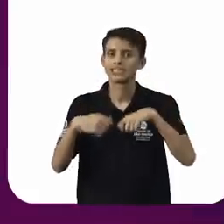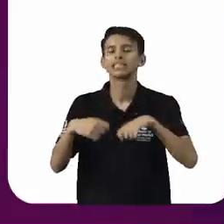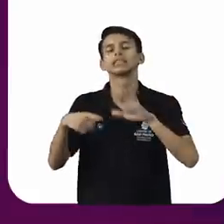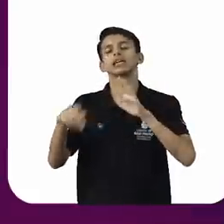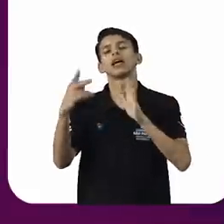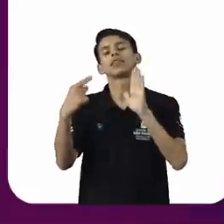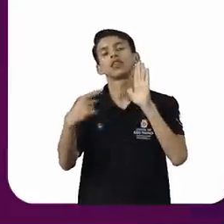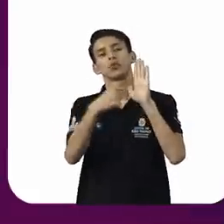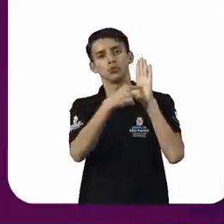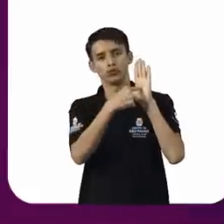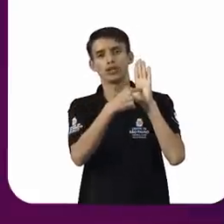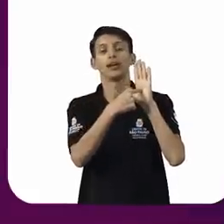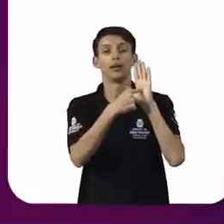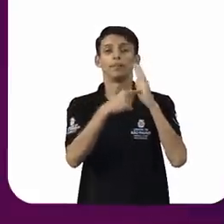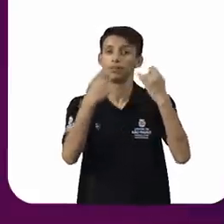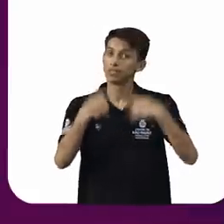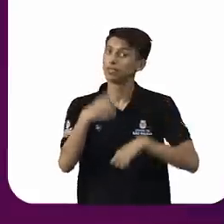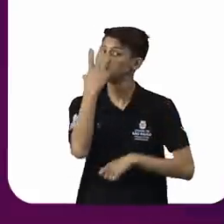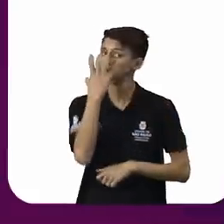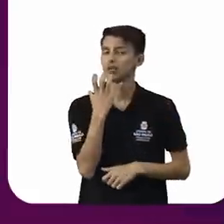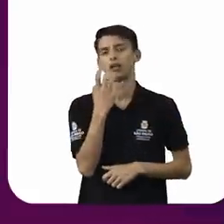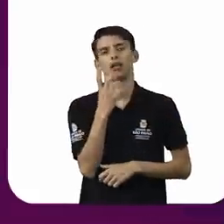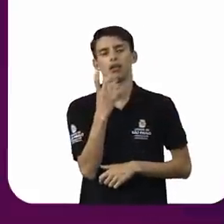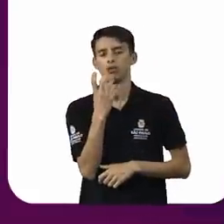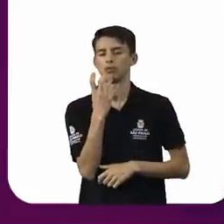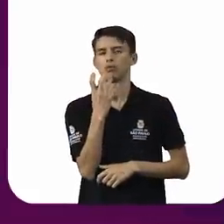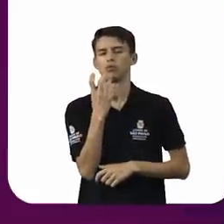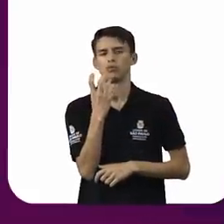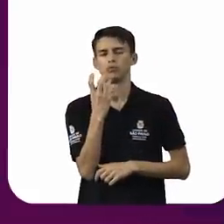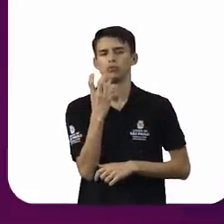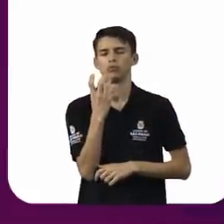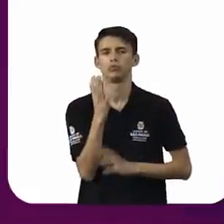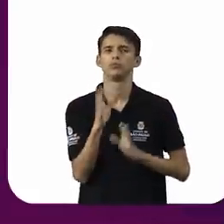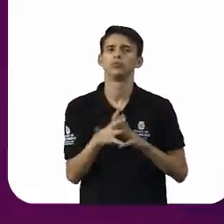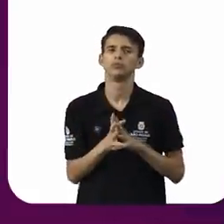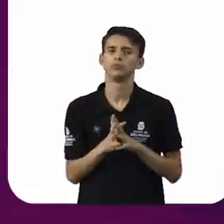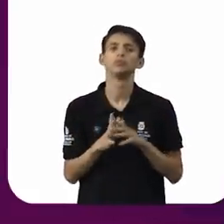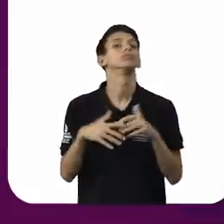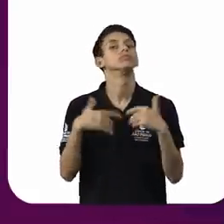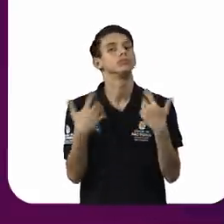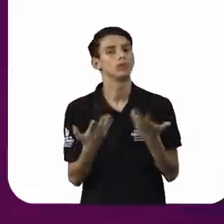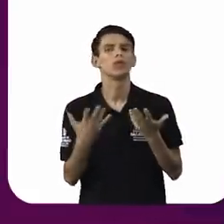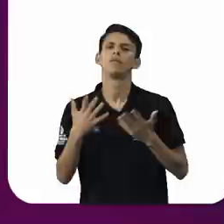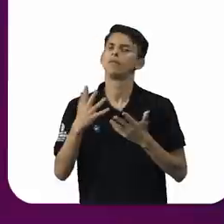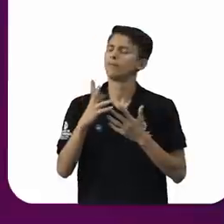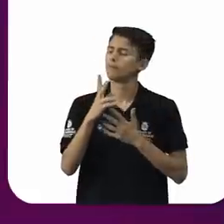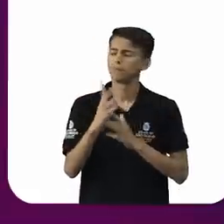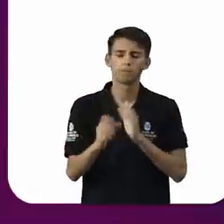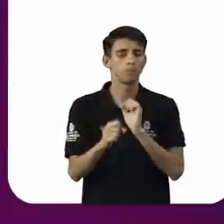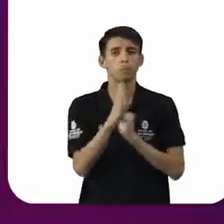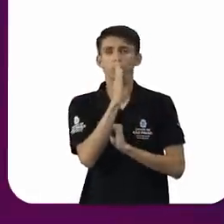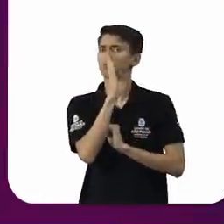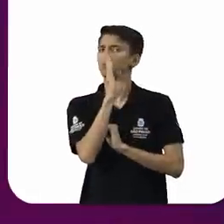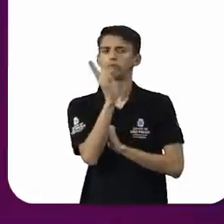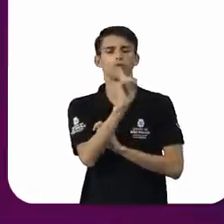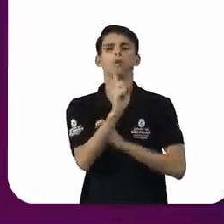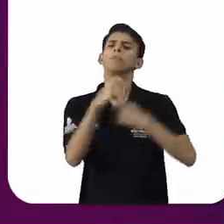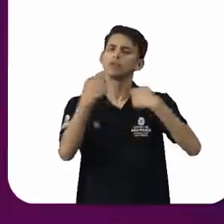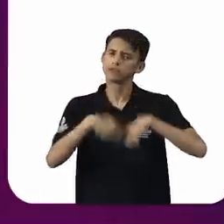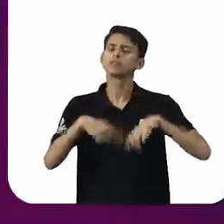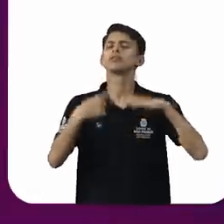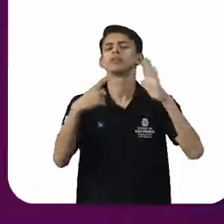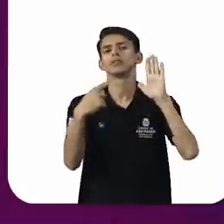a sério pelas administrações. Então, vamos romper o silêncio e para as administrações e administradores